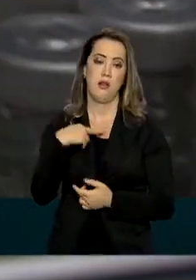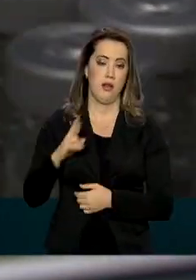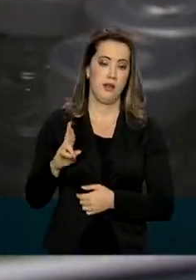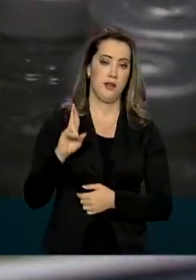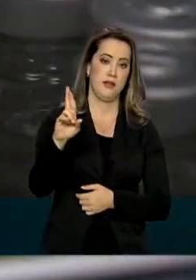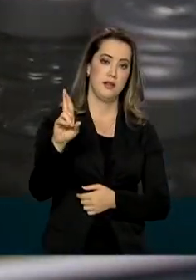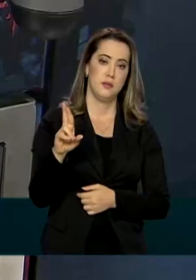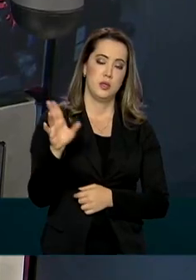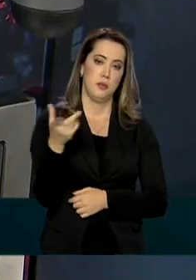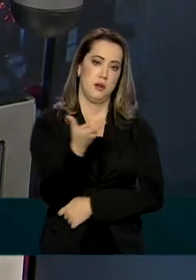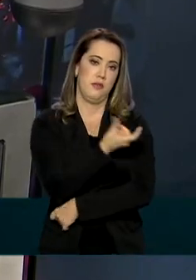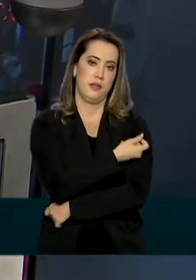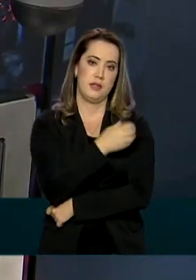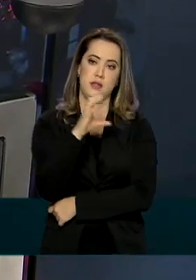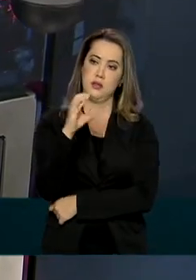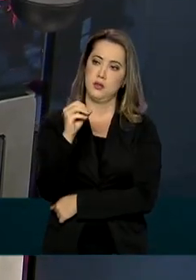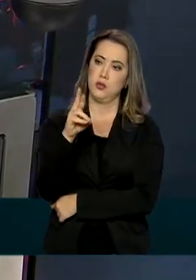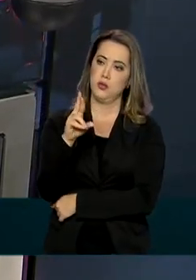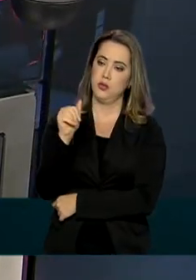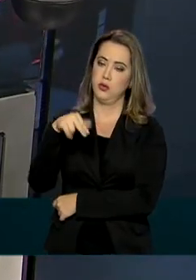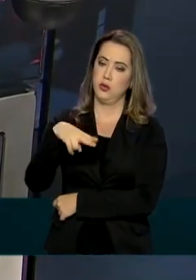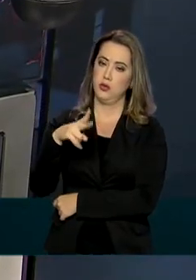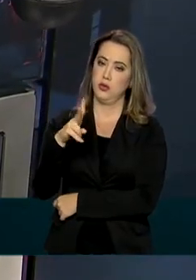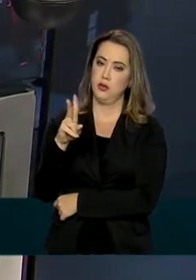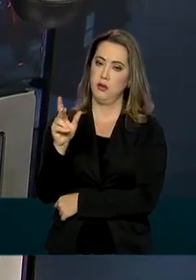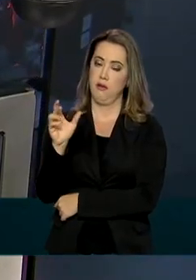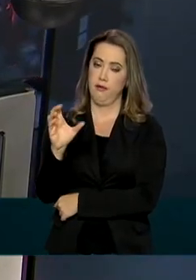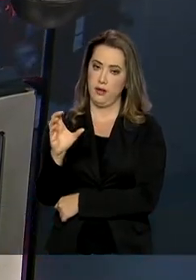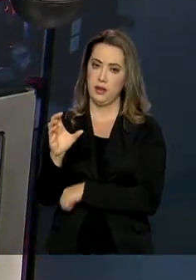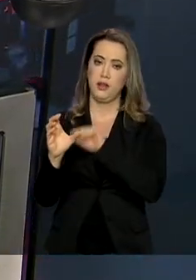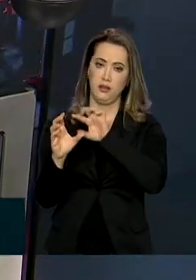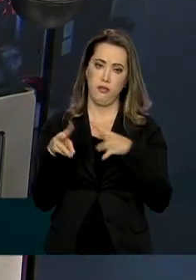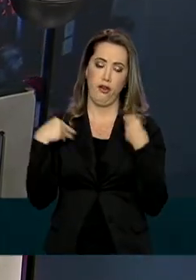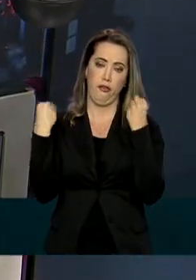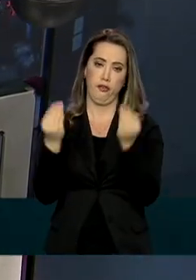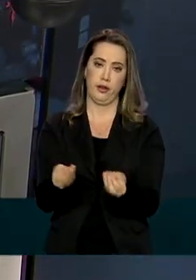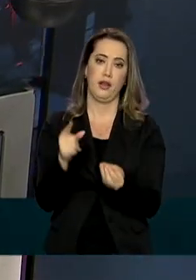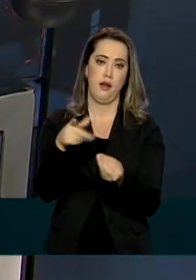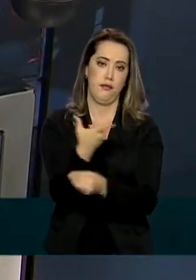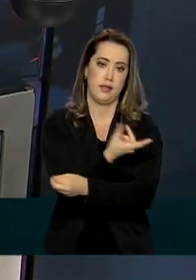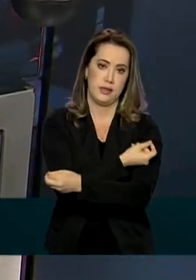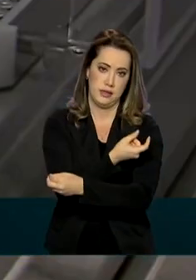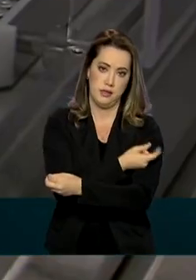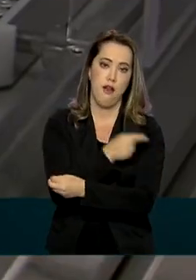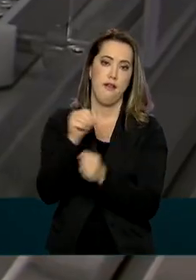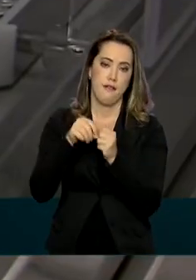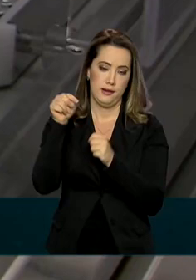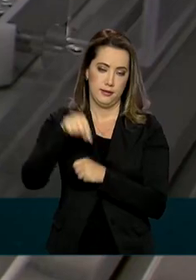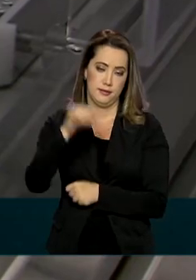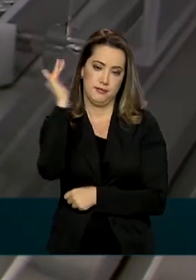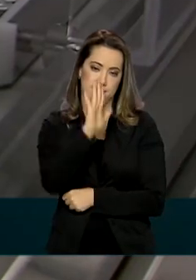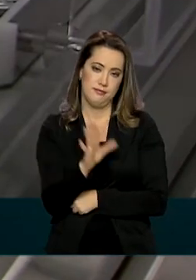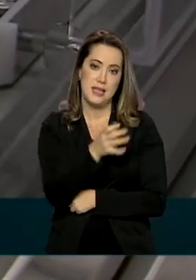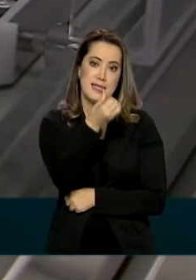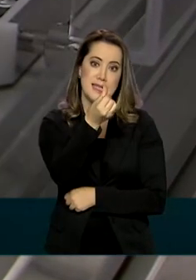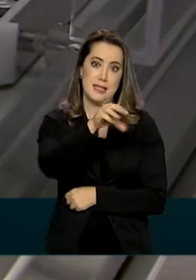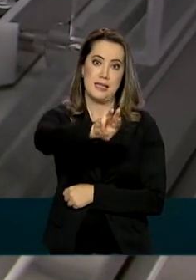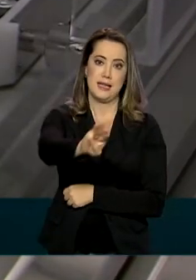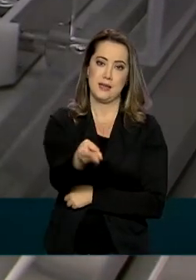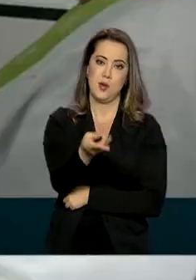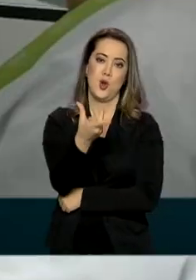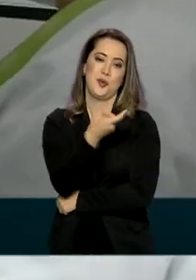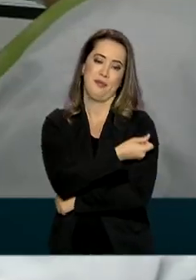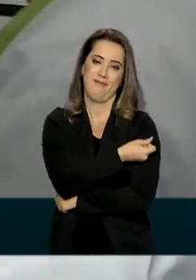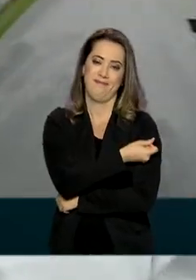pela Coronavac, deve entregar a primeira leva de imunizantes produzidos no país. Serão seis milhões de